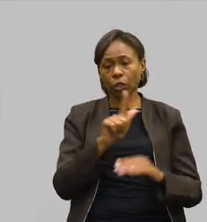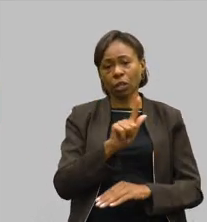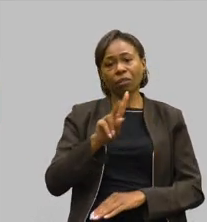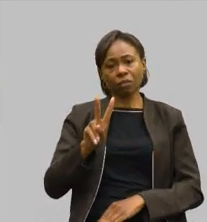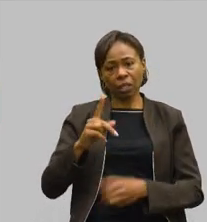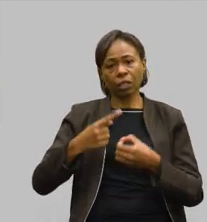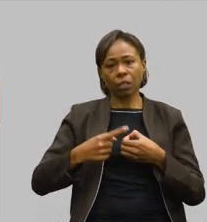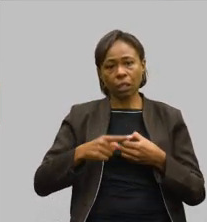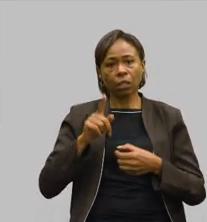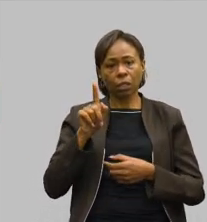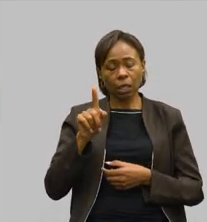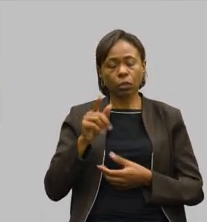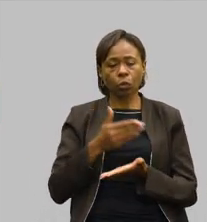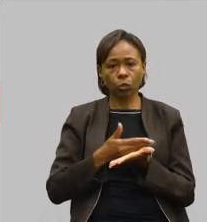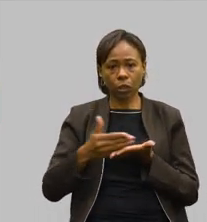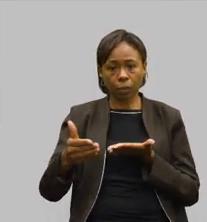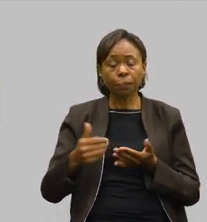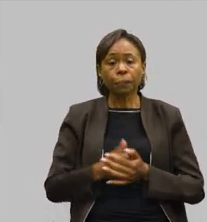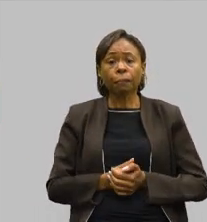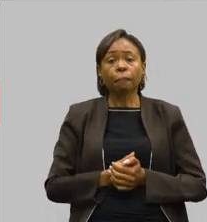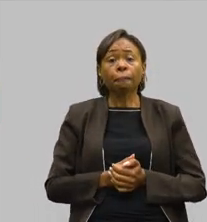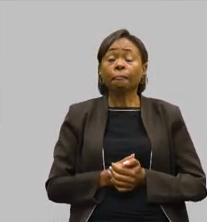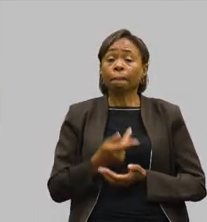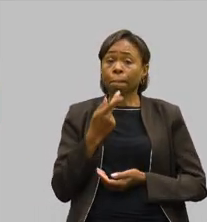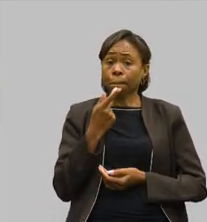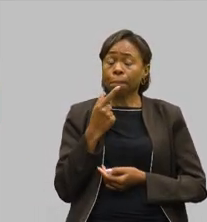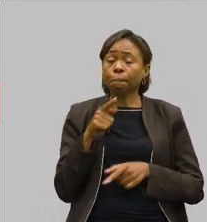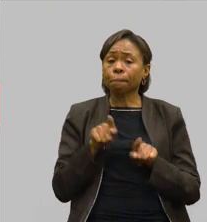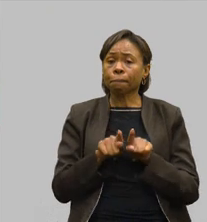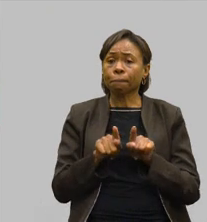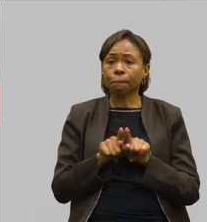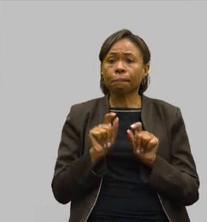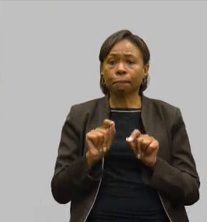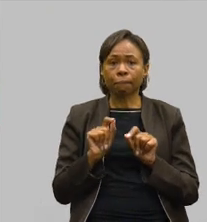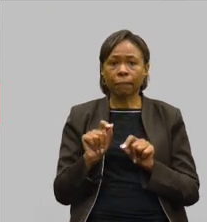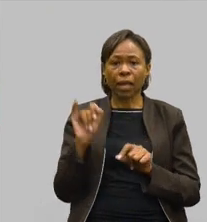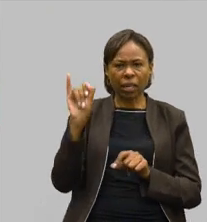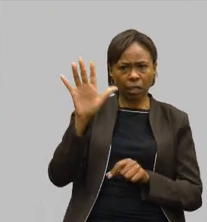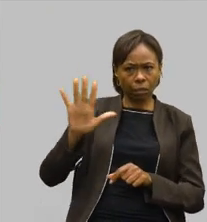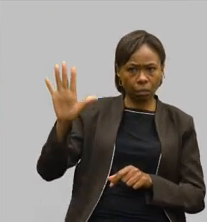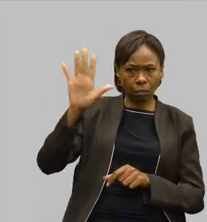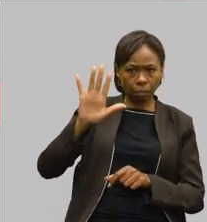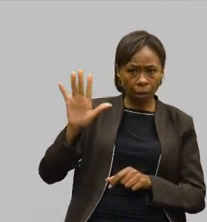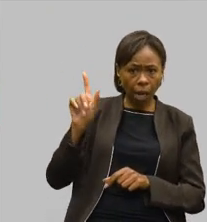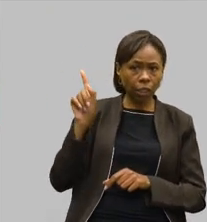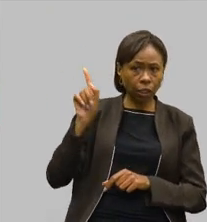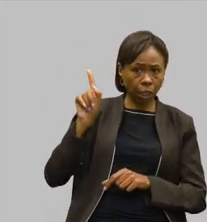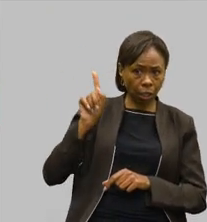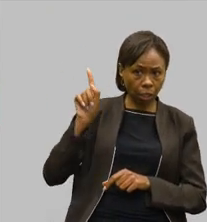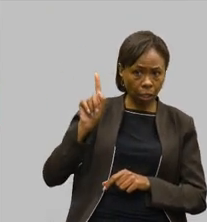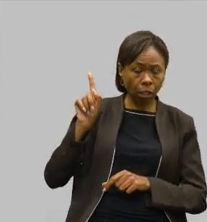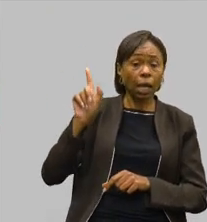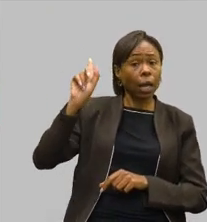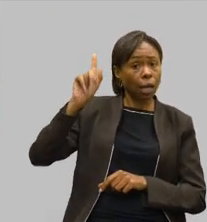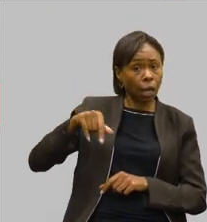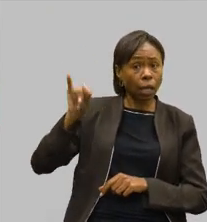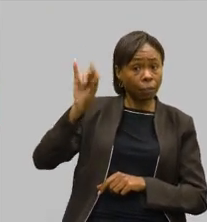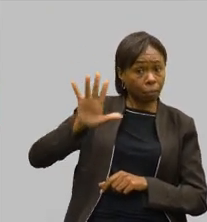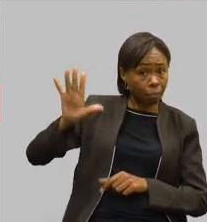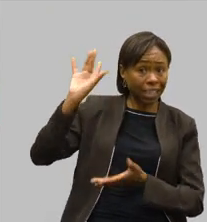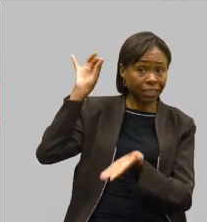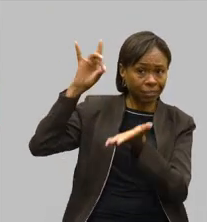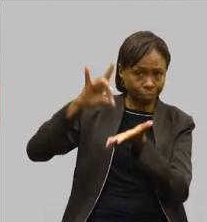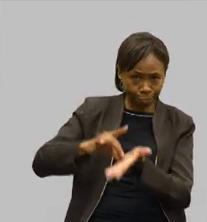Ressaltando aqui também, deputado Betão, que as imagens que estão contidas nessa apresentação são imagens reais,